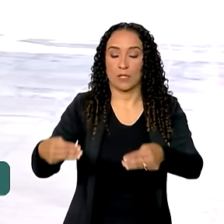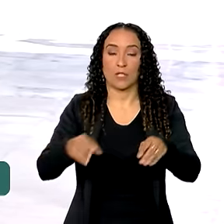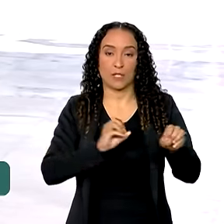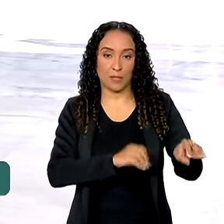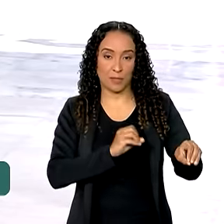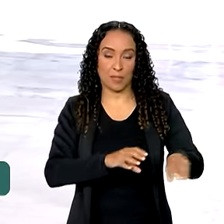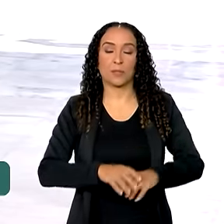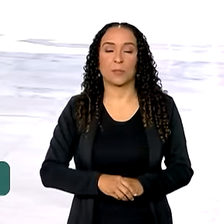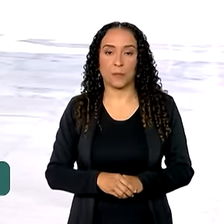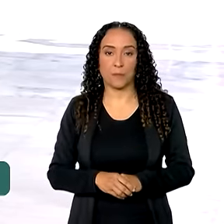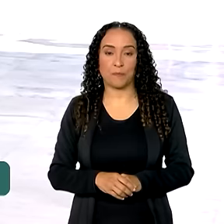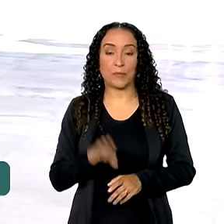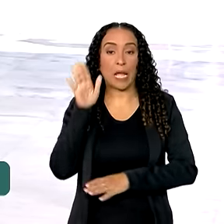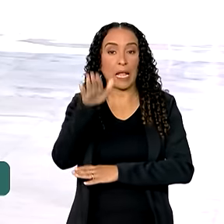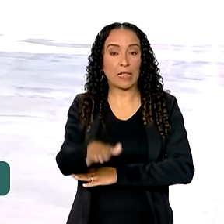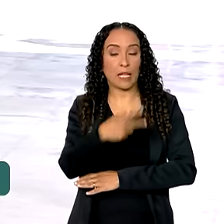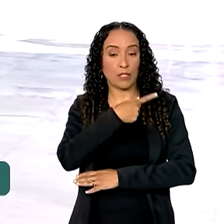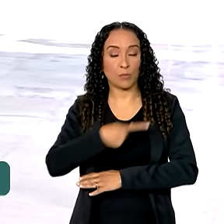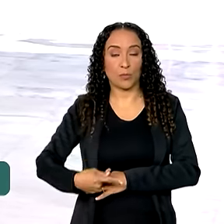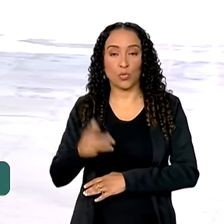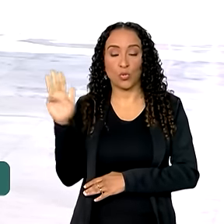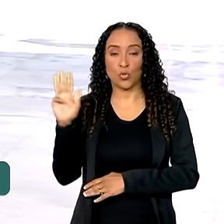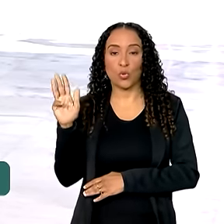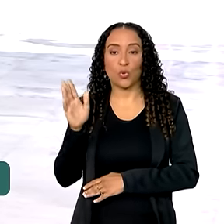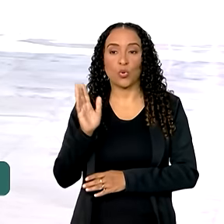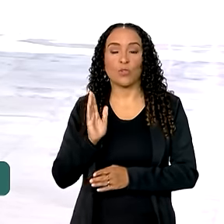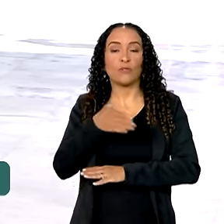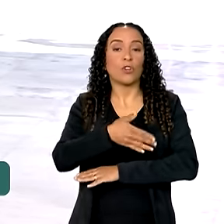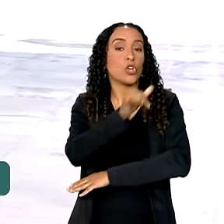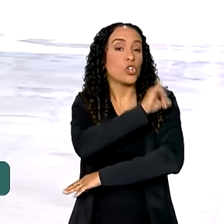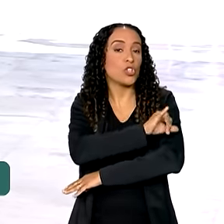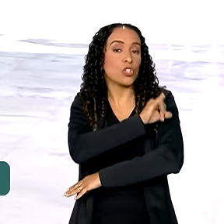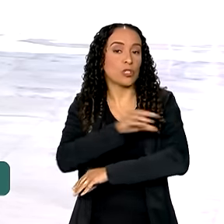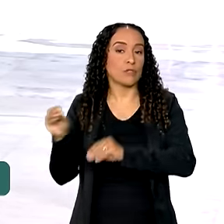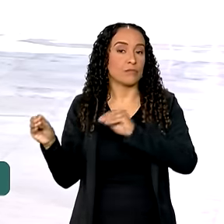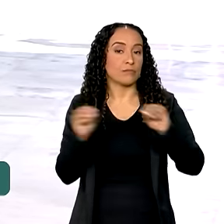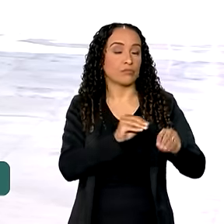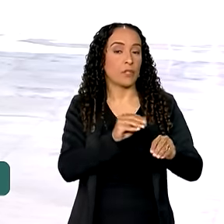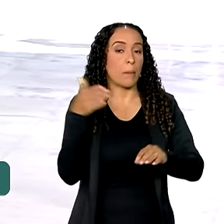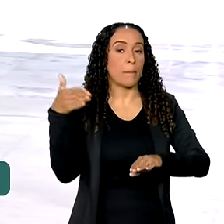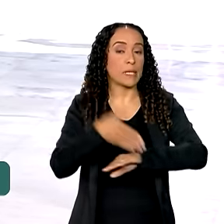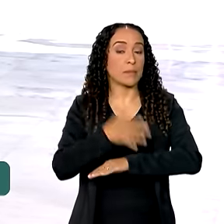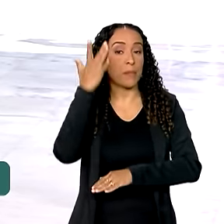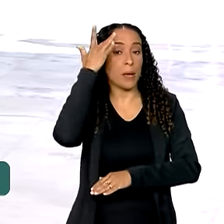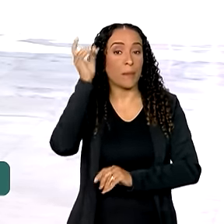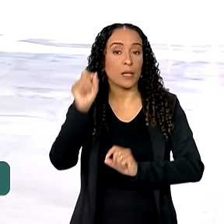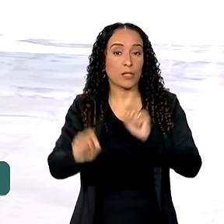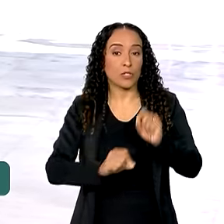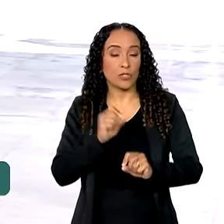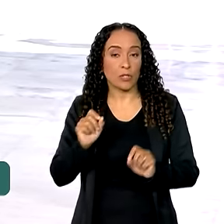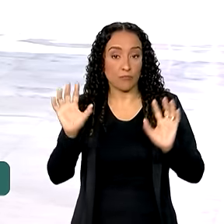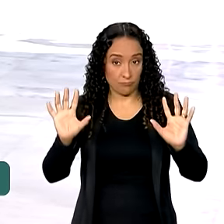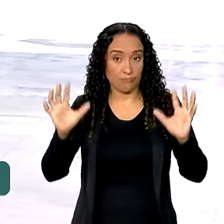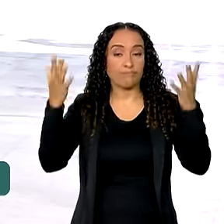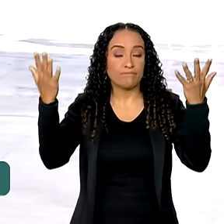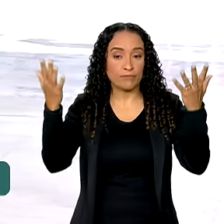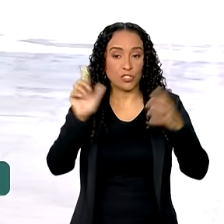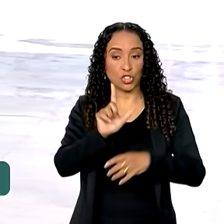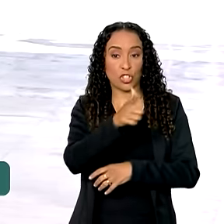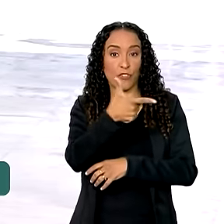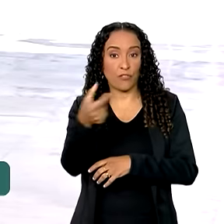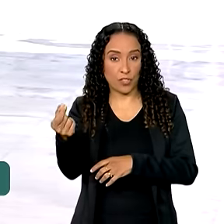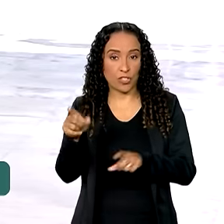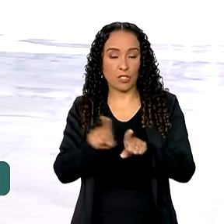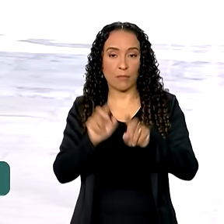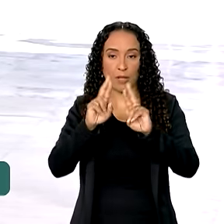Educação. À tarde, o presidente Lula segue para o Rio de Janeiro, onde participa amanhã de um evento do G20